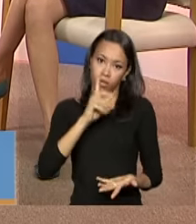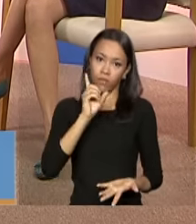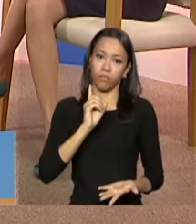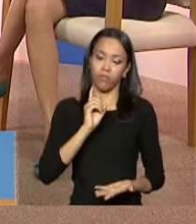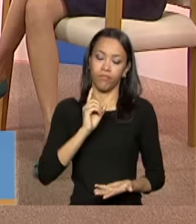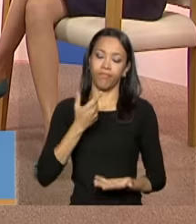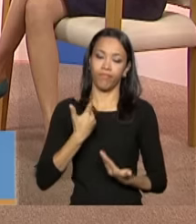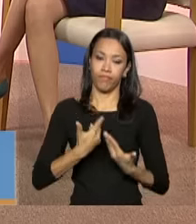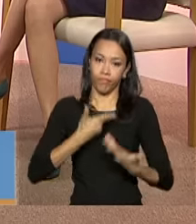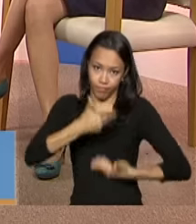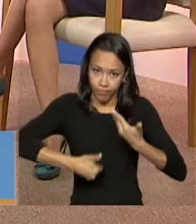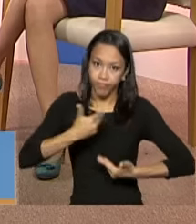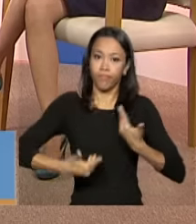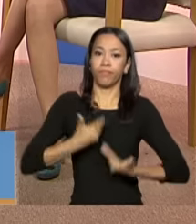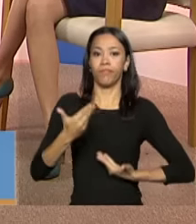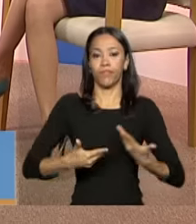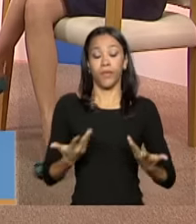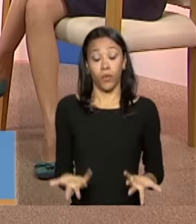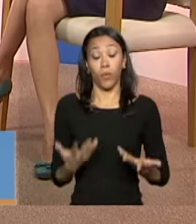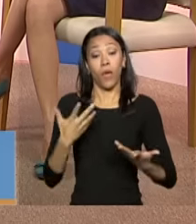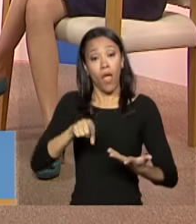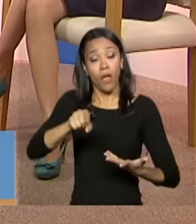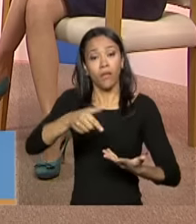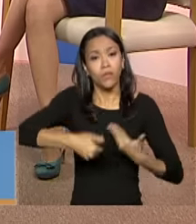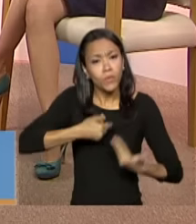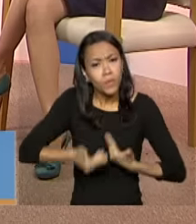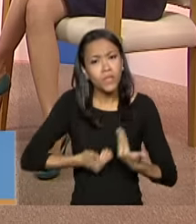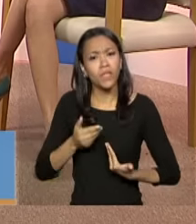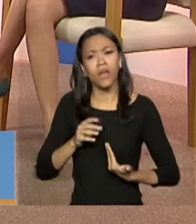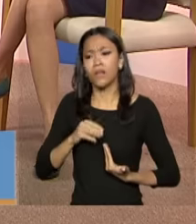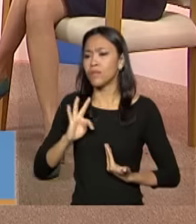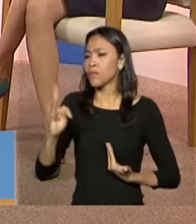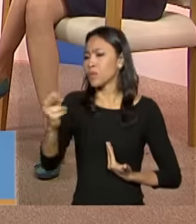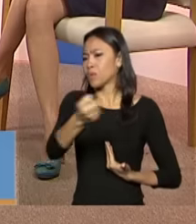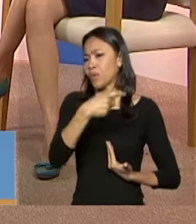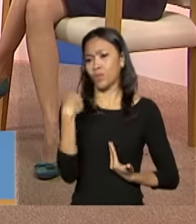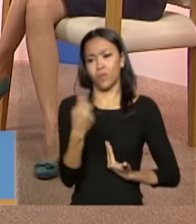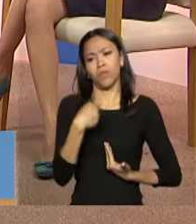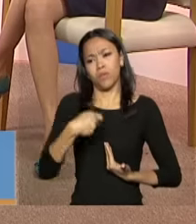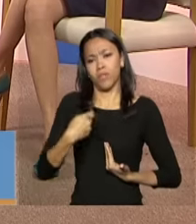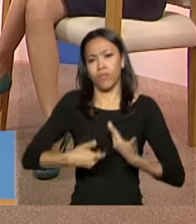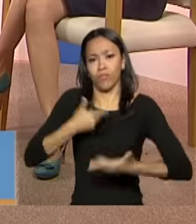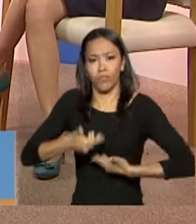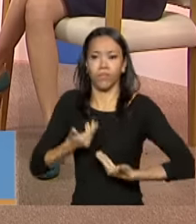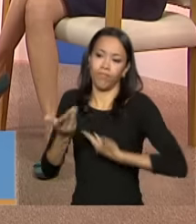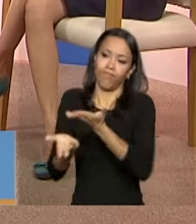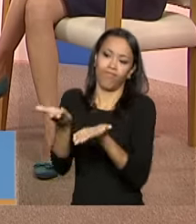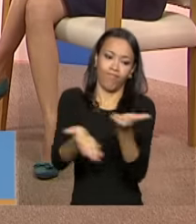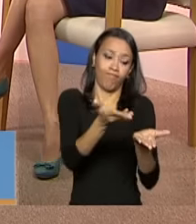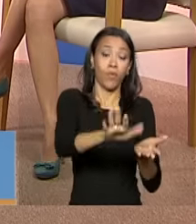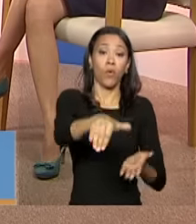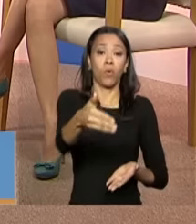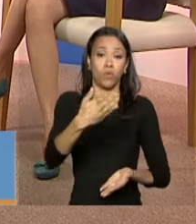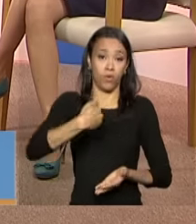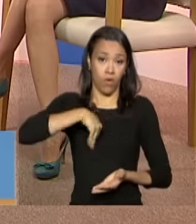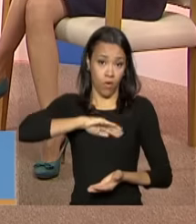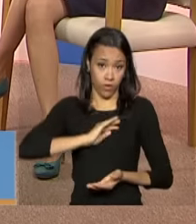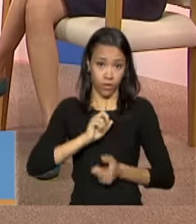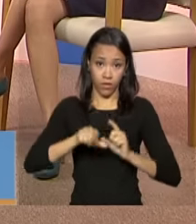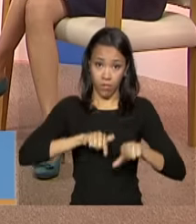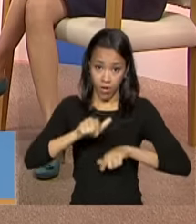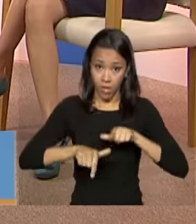alguém. Então, é isso. Cuidar, né? Todos nós precisamos de cuidados. Com certeza. Quando a gente trabalha, a gente